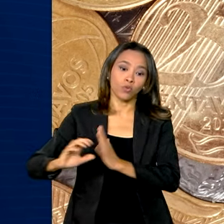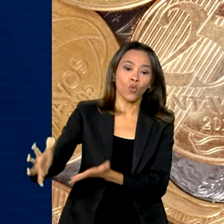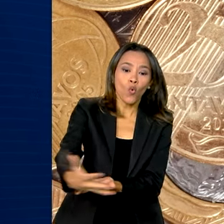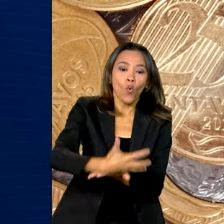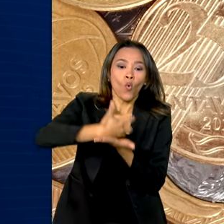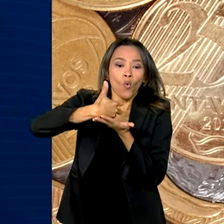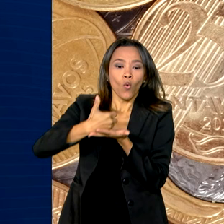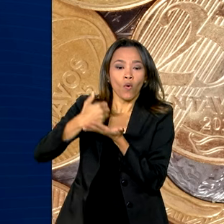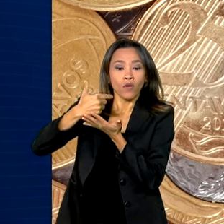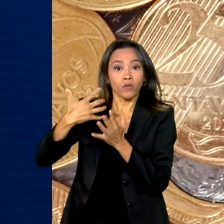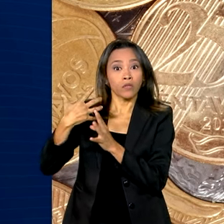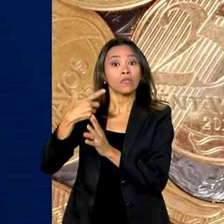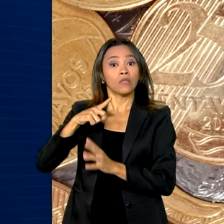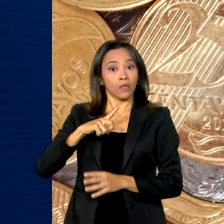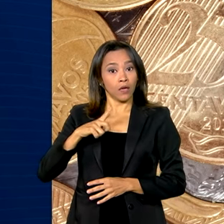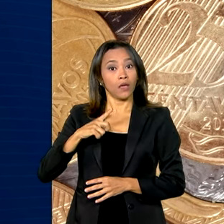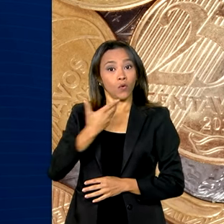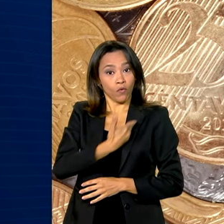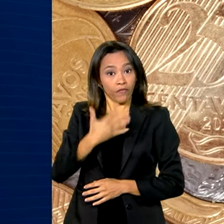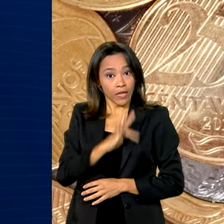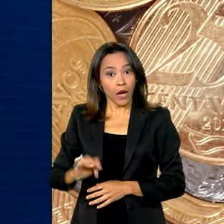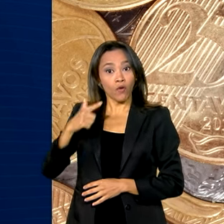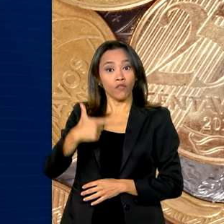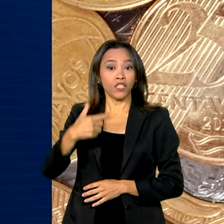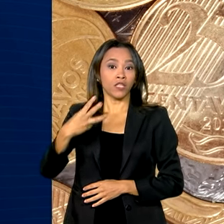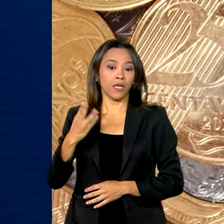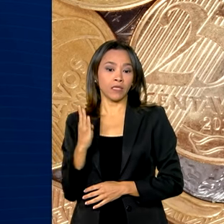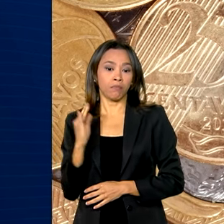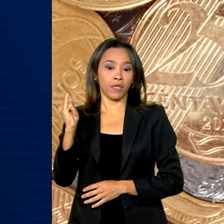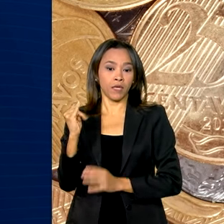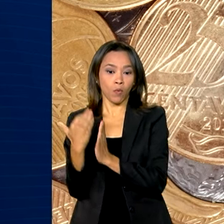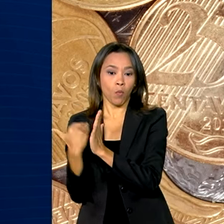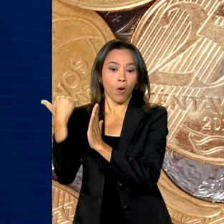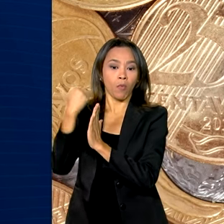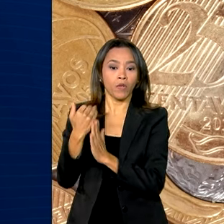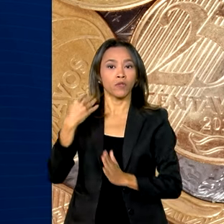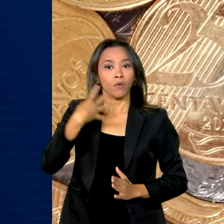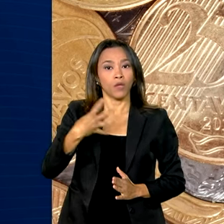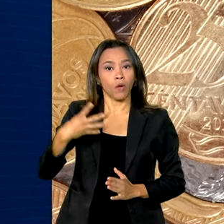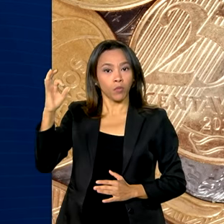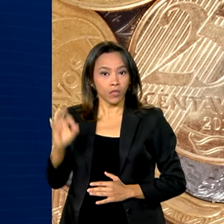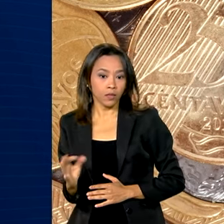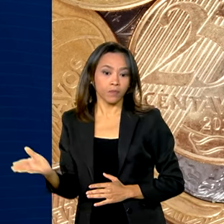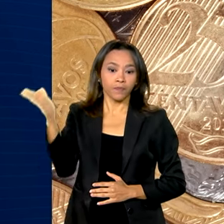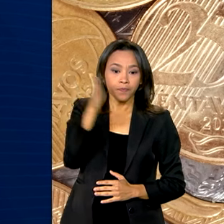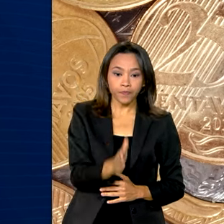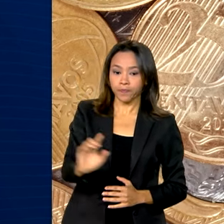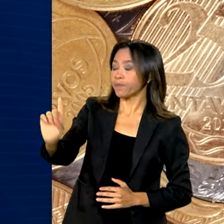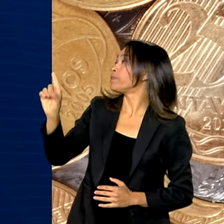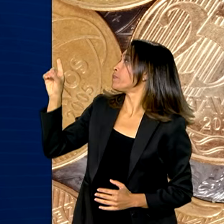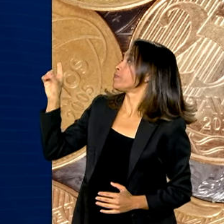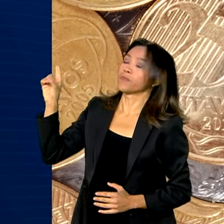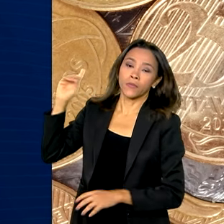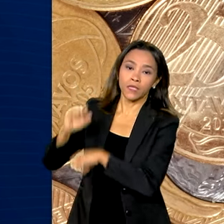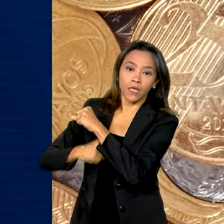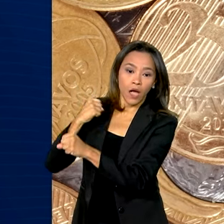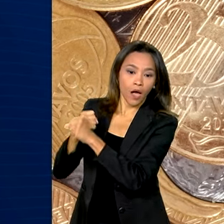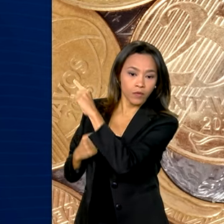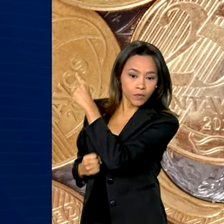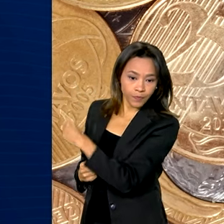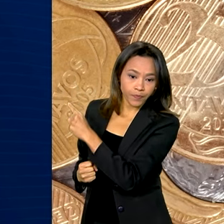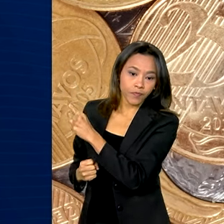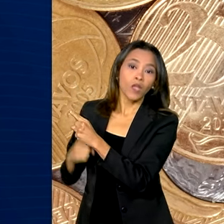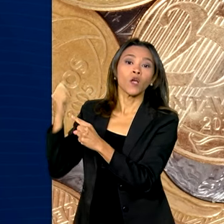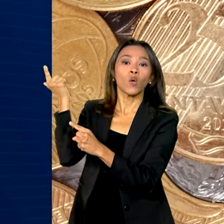23 bilhões de reais, um crescimento de 44%. Em 2023, a Receita contabilizou